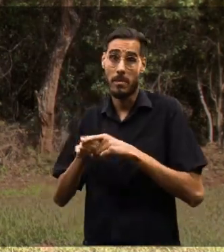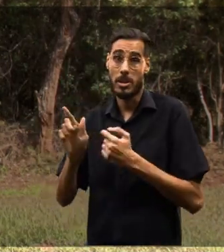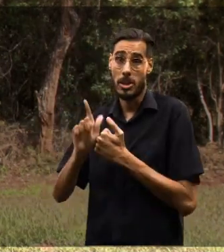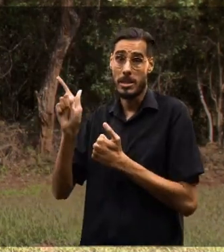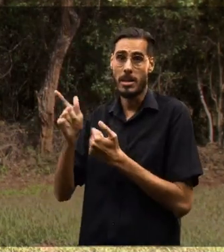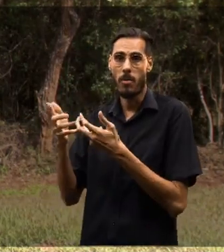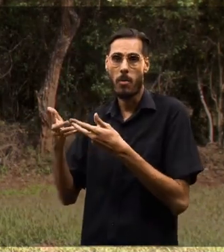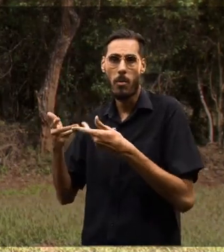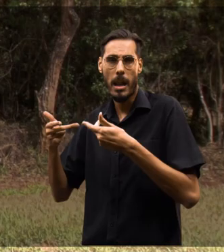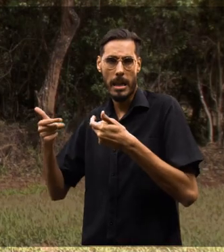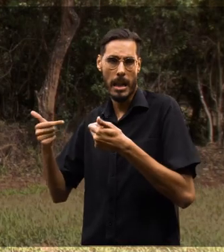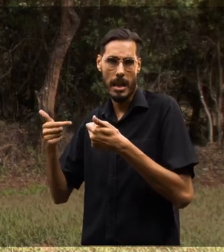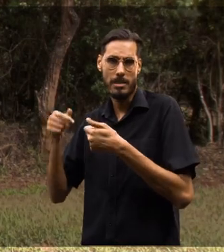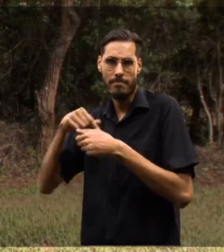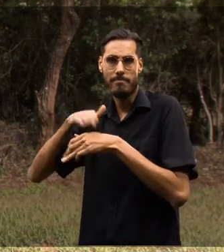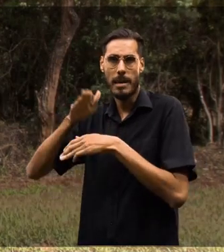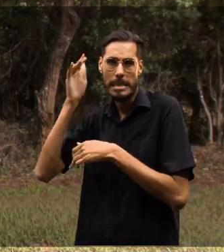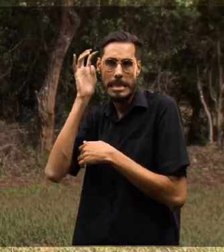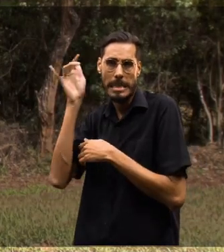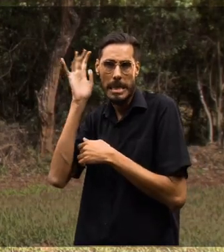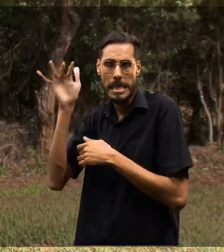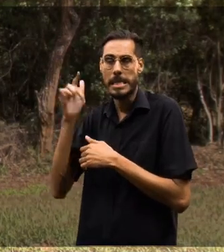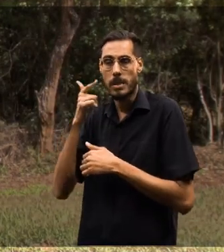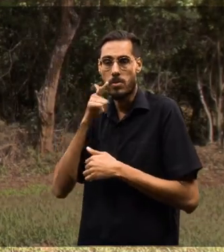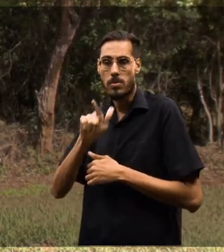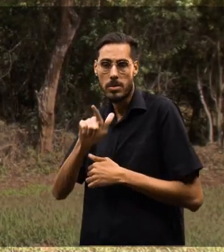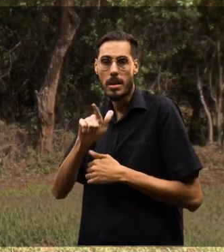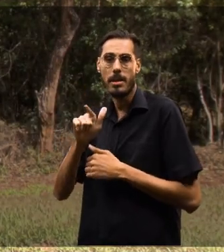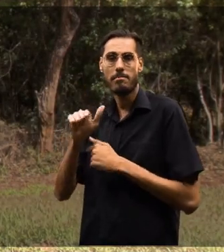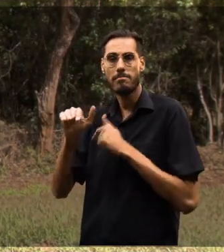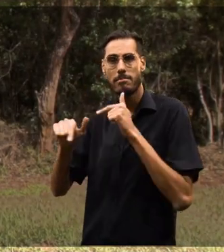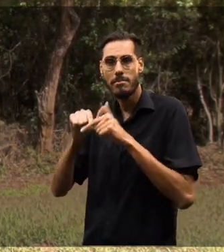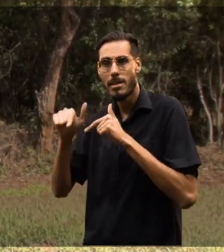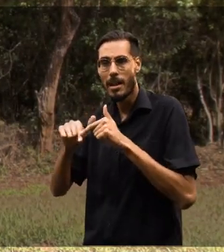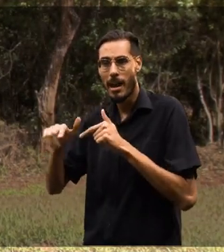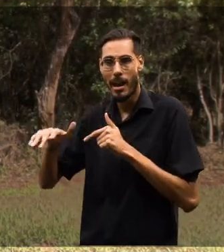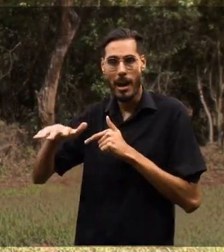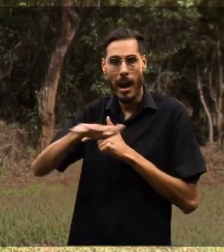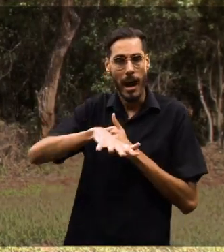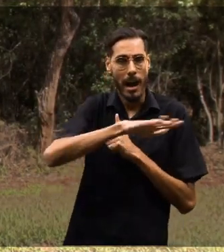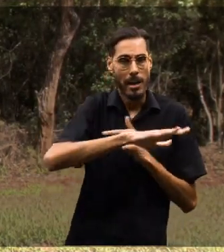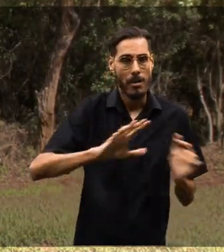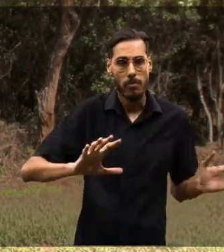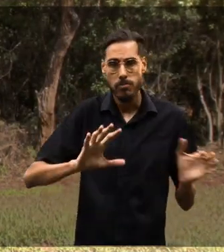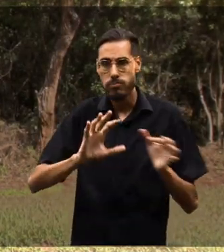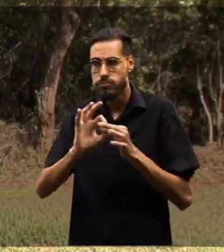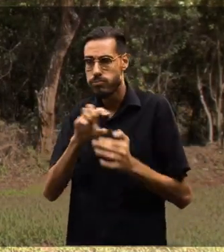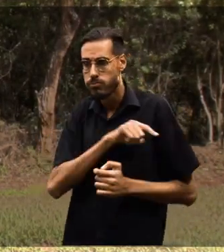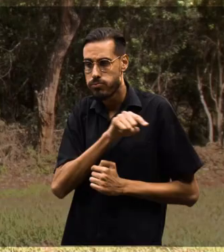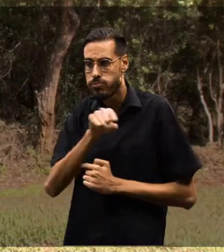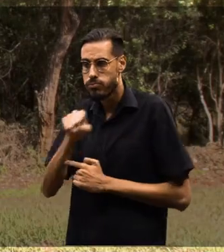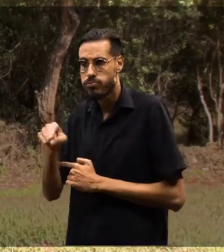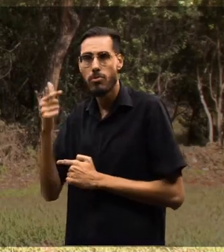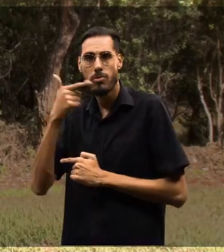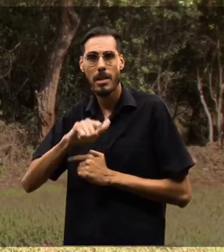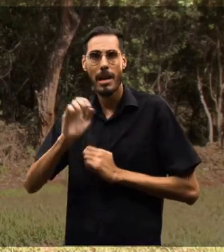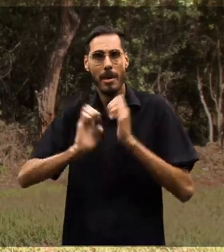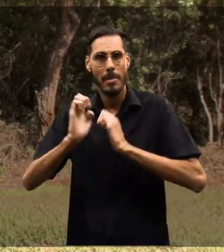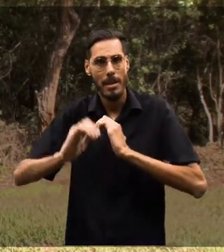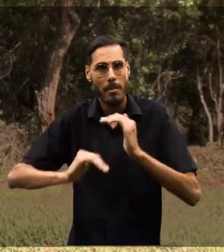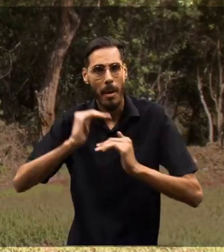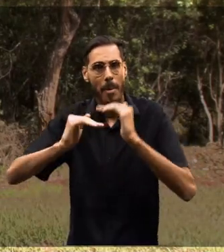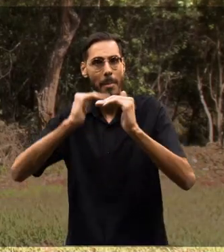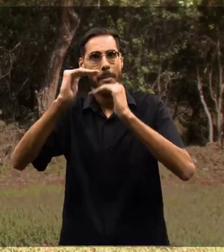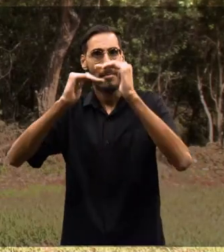da gestão da qualidade que é uma parte mais teórica, então você consegue, de fato, trabalhar com todas essas áreas e com isso ajudar as empresas a